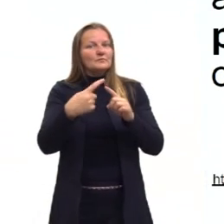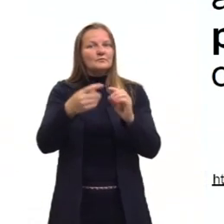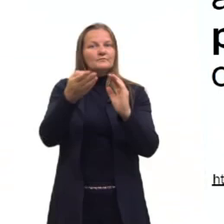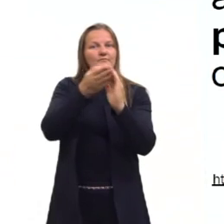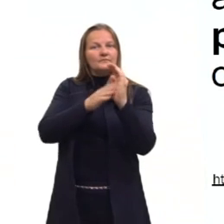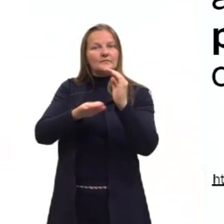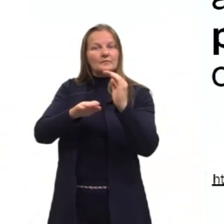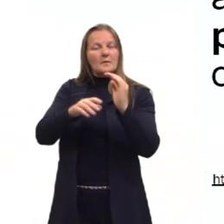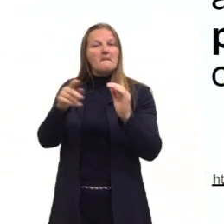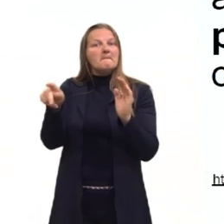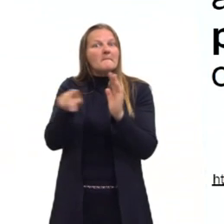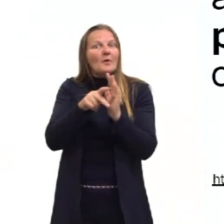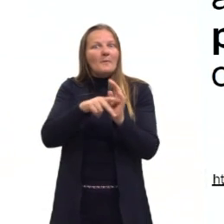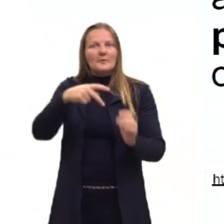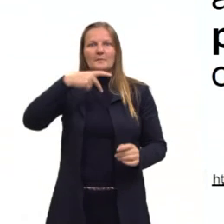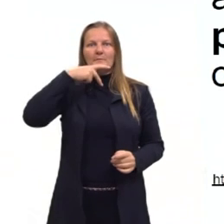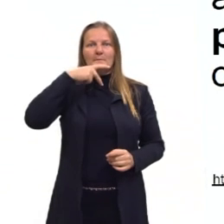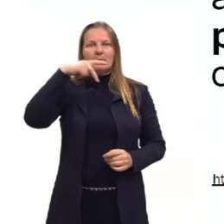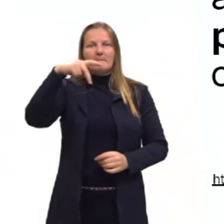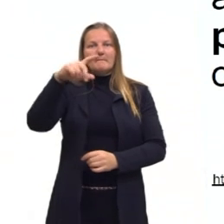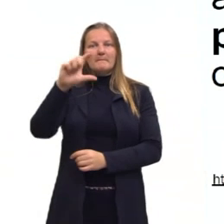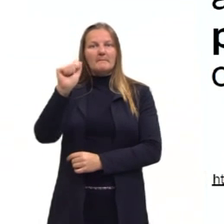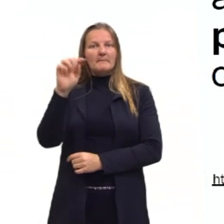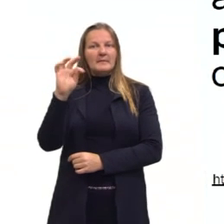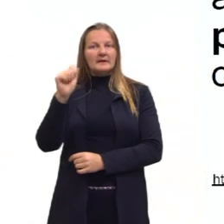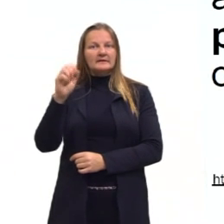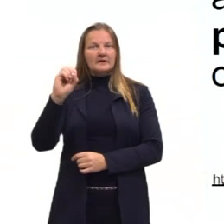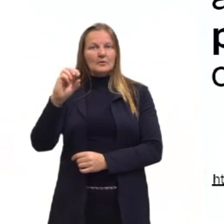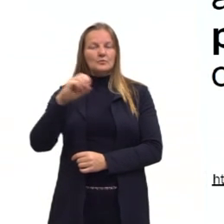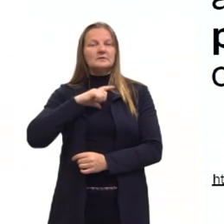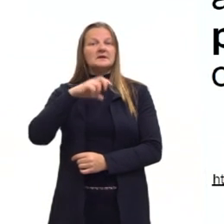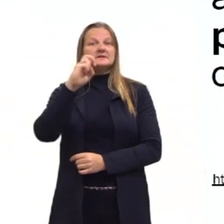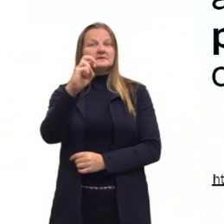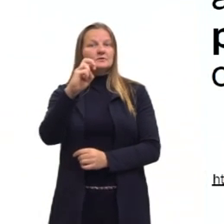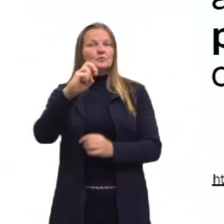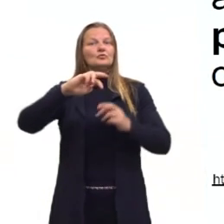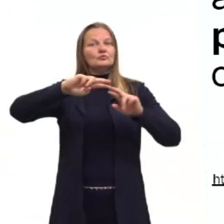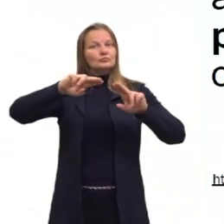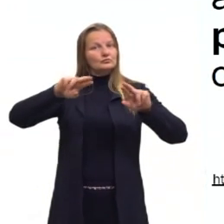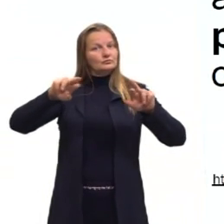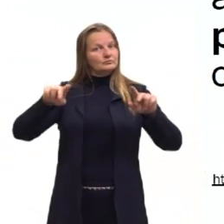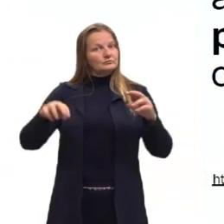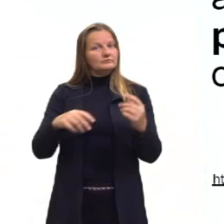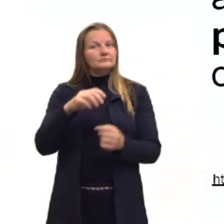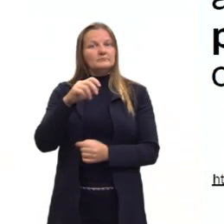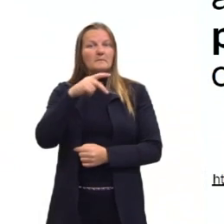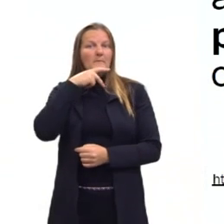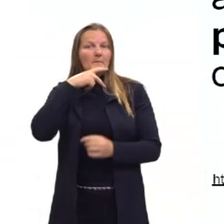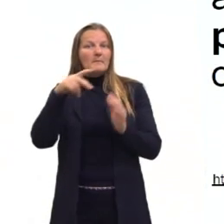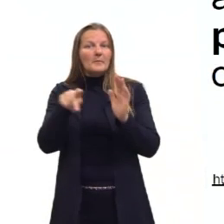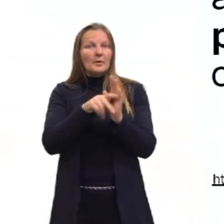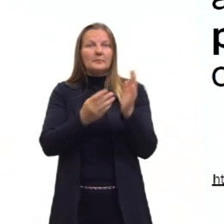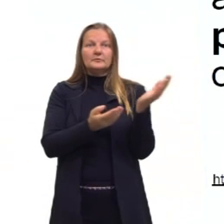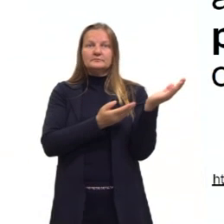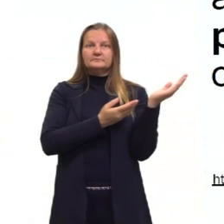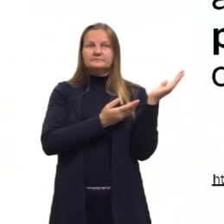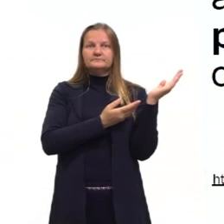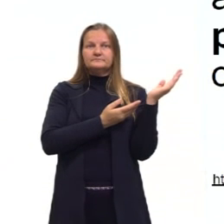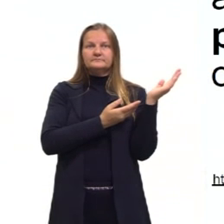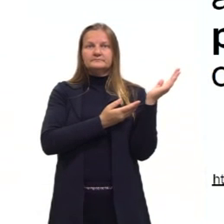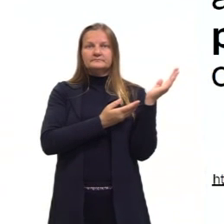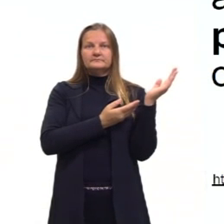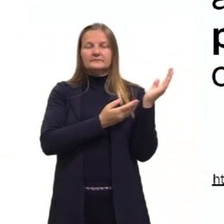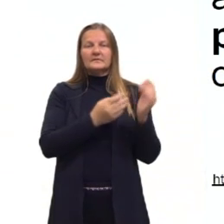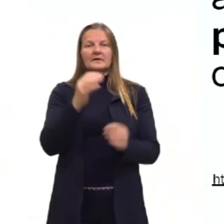de Platão. Então nós temos ali cinco figuras que compreendem os poliedros de Platão. Então nós temos o